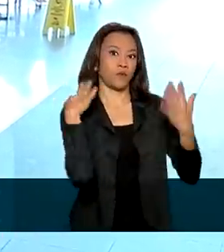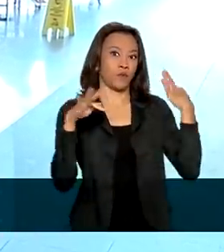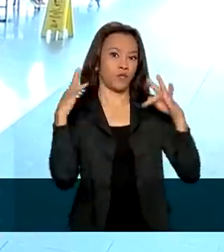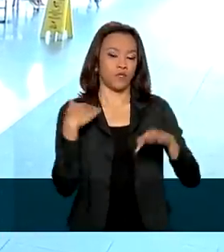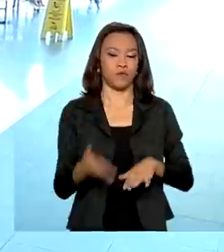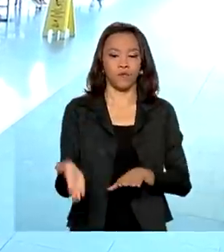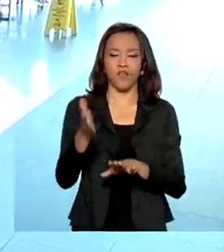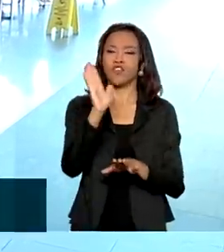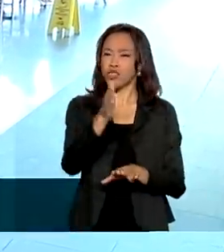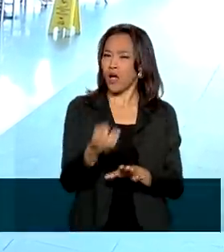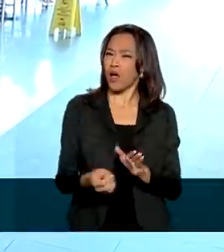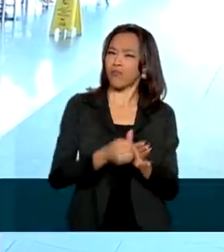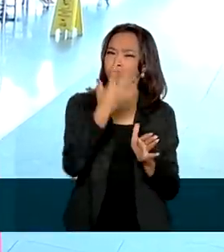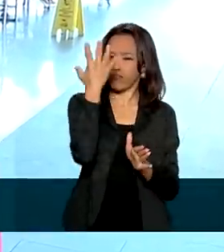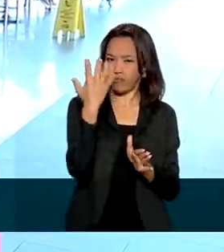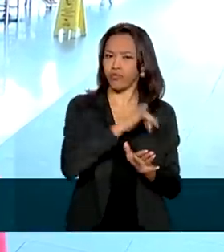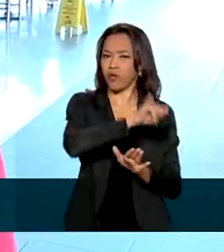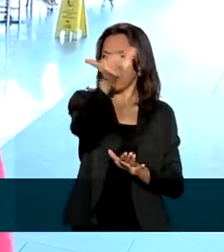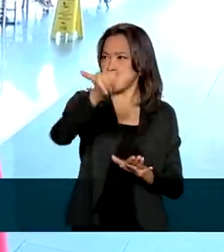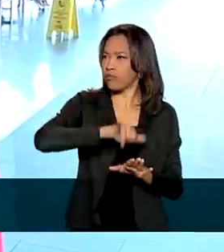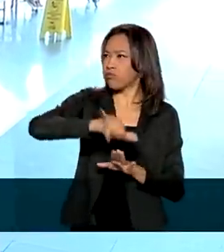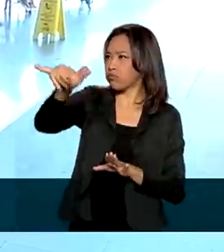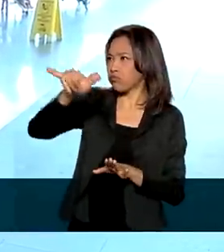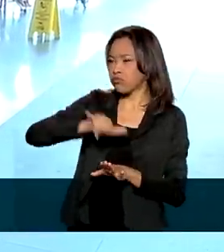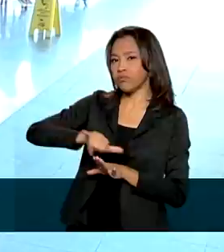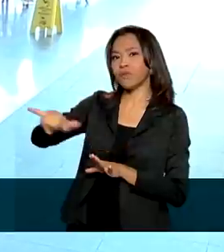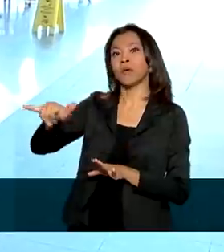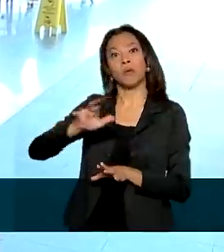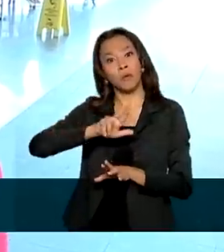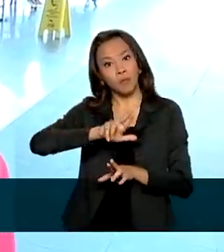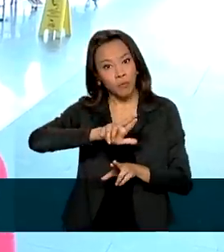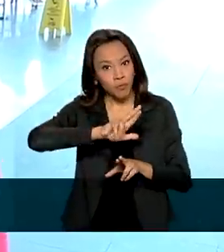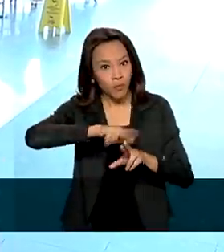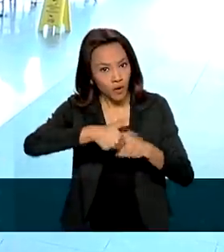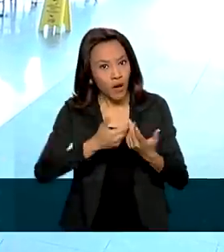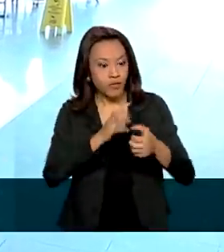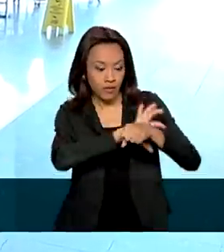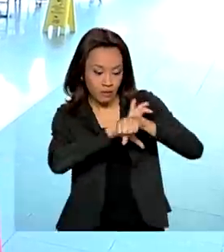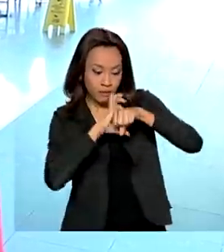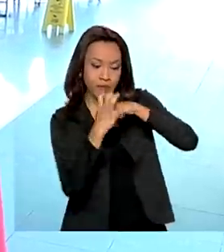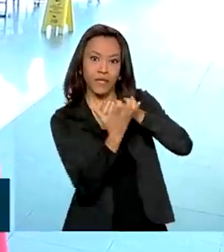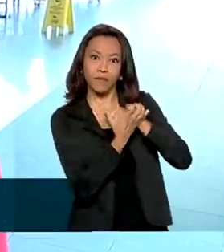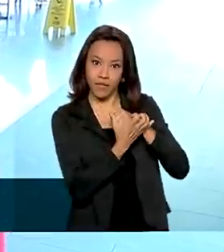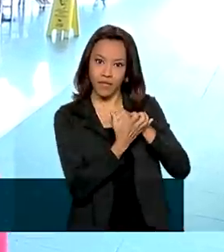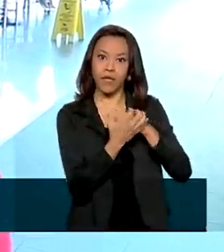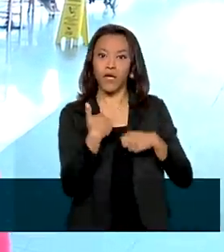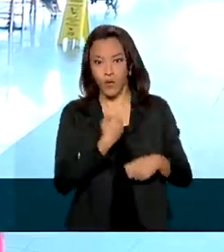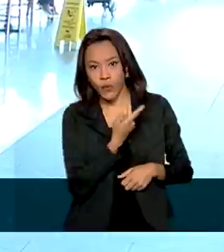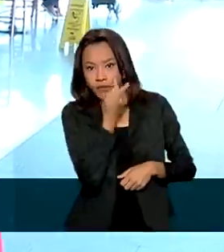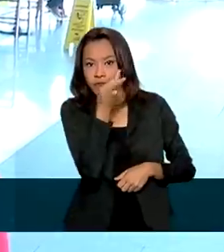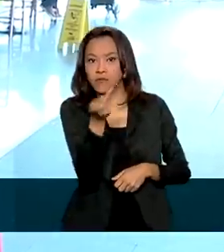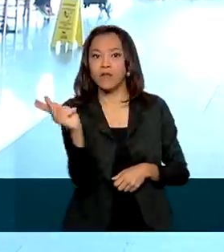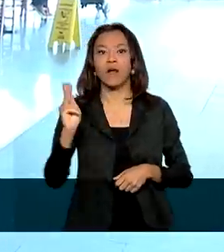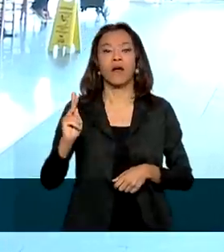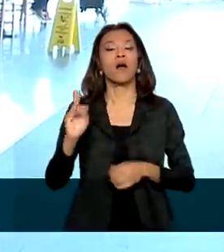viajei outras vezes de avião, infelizmente por consequências da própria pandemia, para visitar alguns familiares.